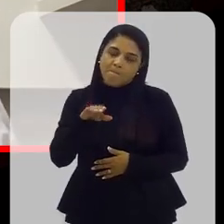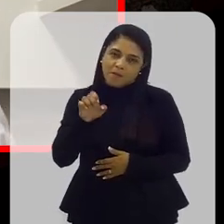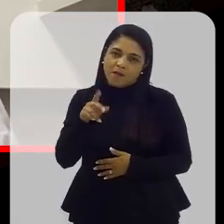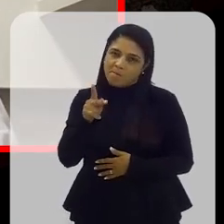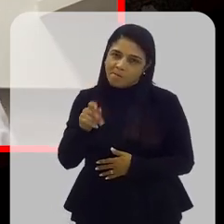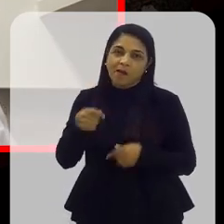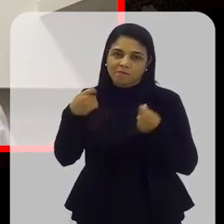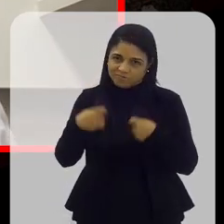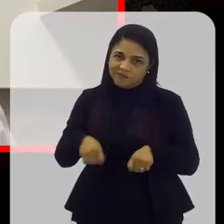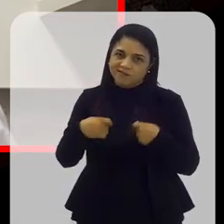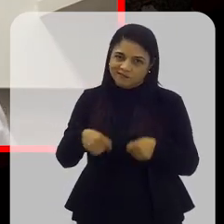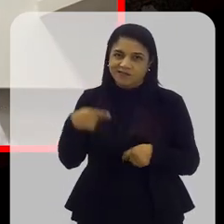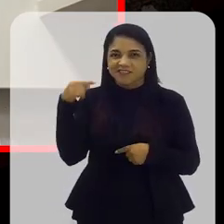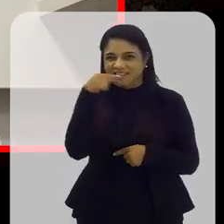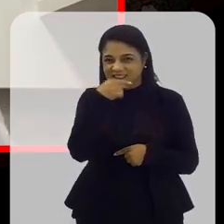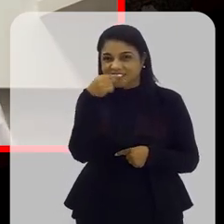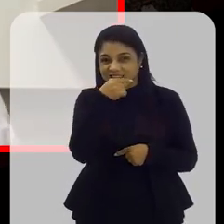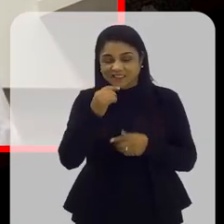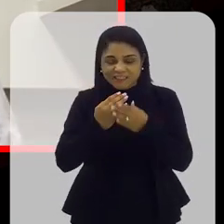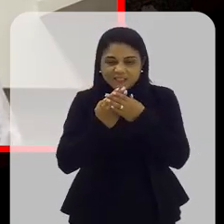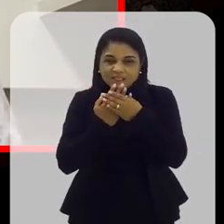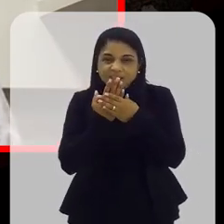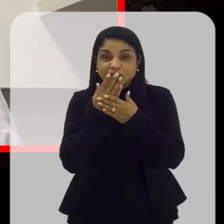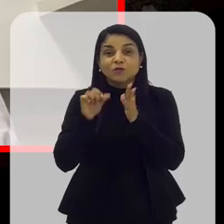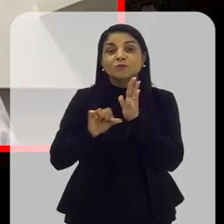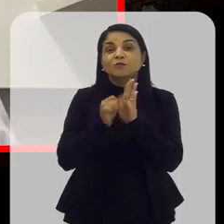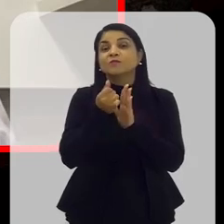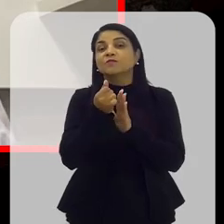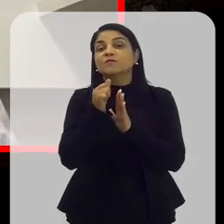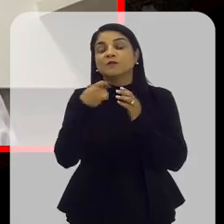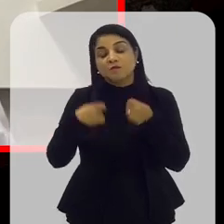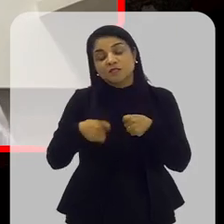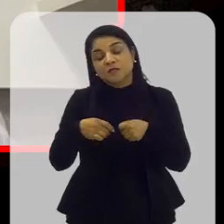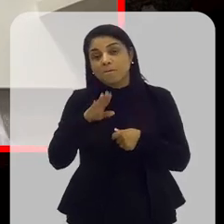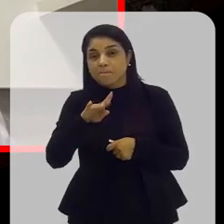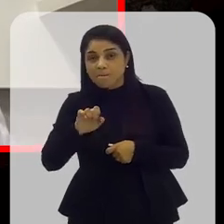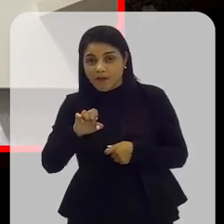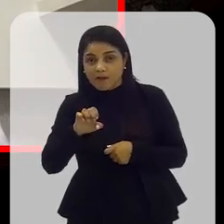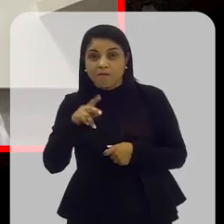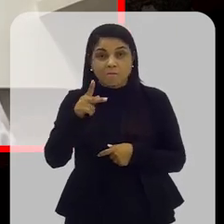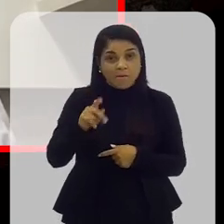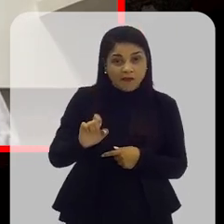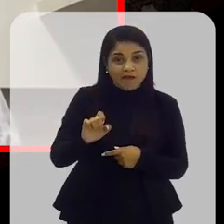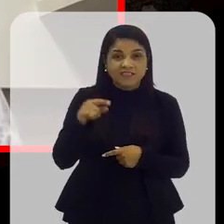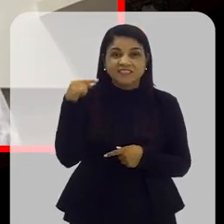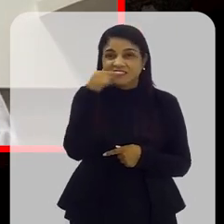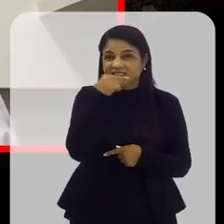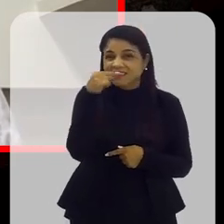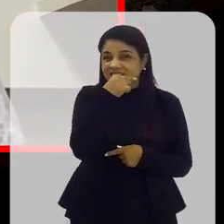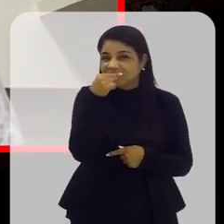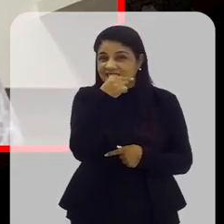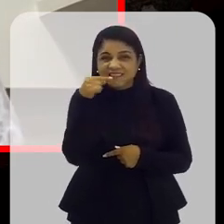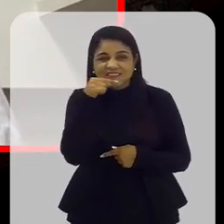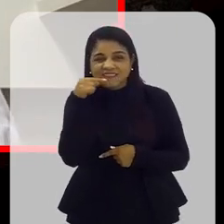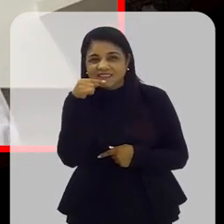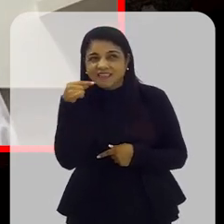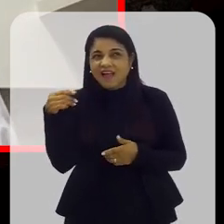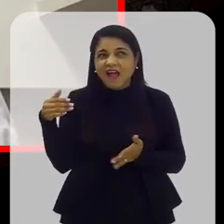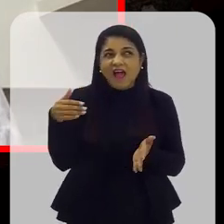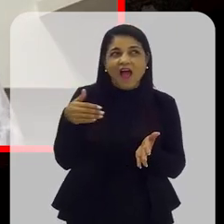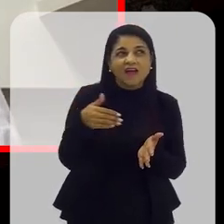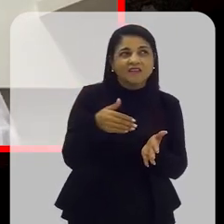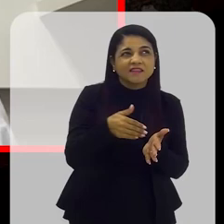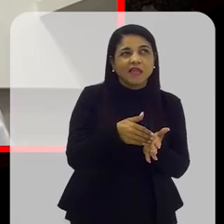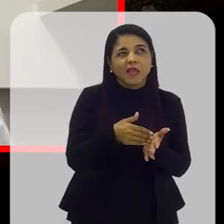exclusivamente pelo pai e pela mãe. Então, nascerão os primeiros dentes, quem vai fazer essa escovação é exclusivamente o pai e a mãe, até